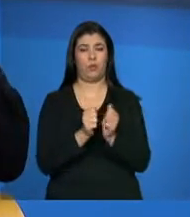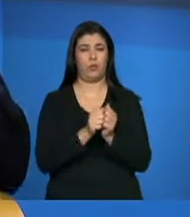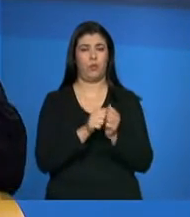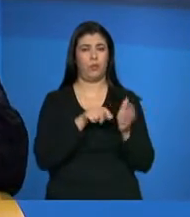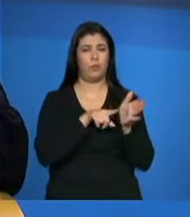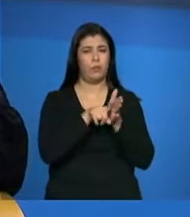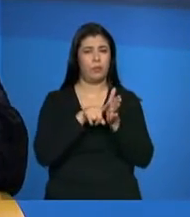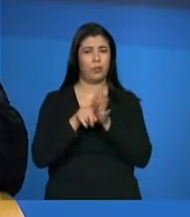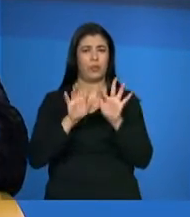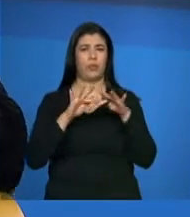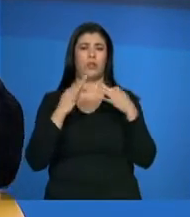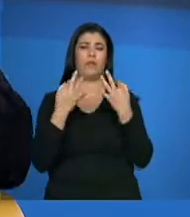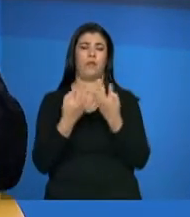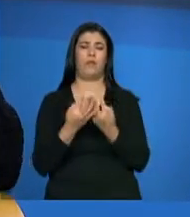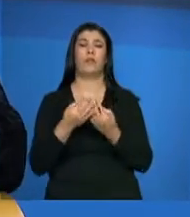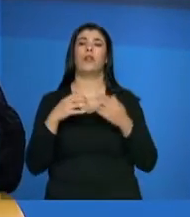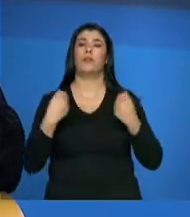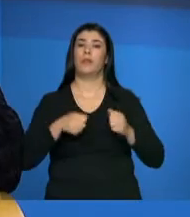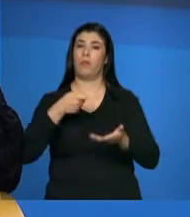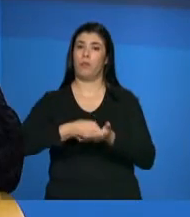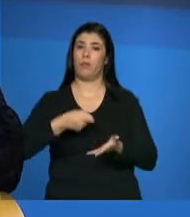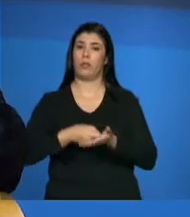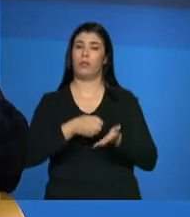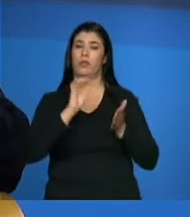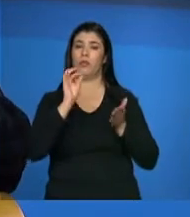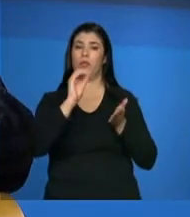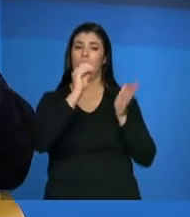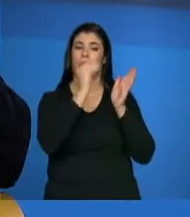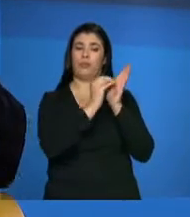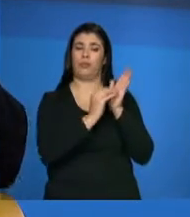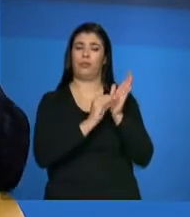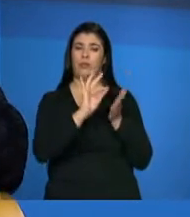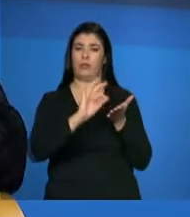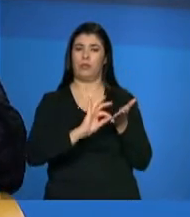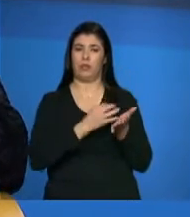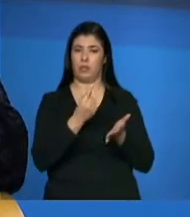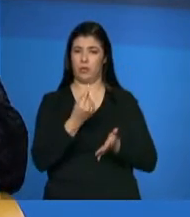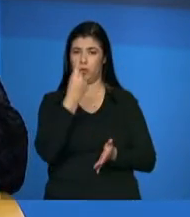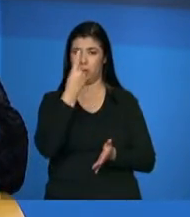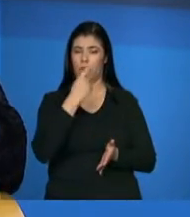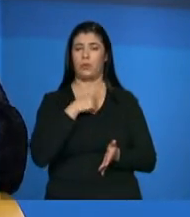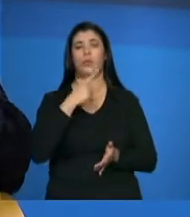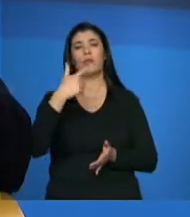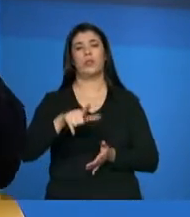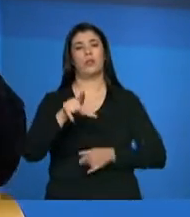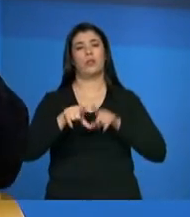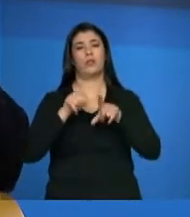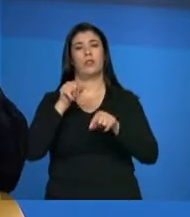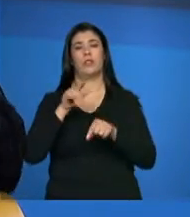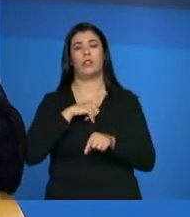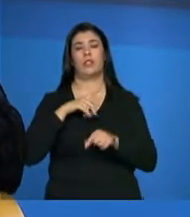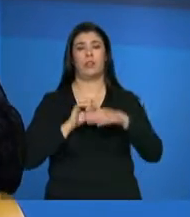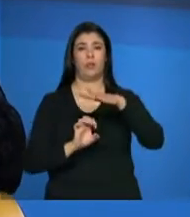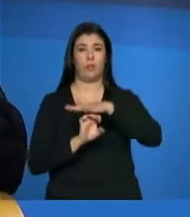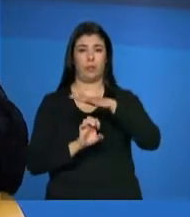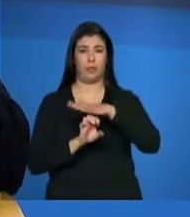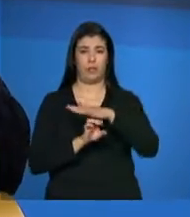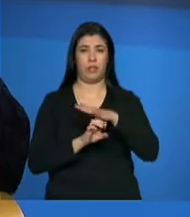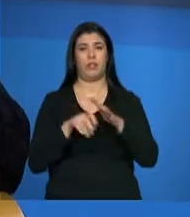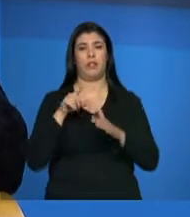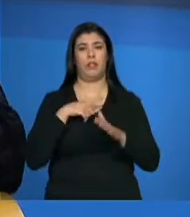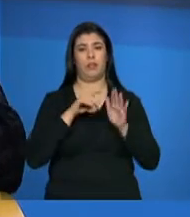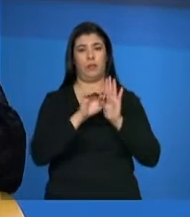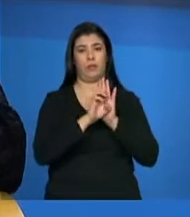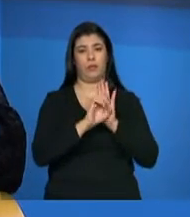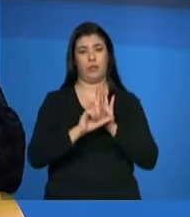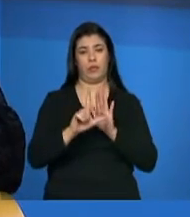obrigatoriamente que estar no cadastro para poder serem selecionadas, né, você vai ter uma empresa, geralmente é feito um edital, né, você